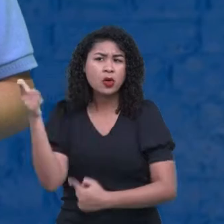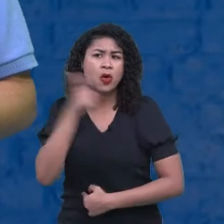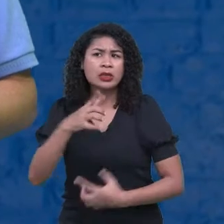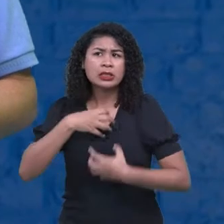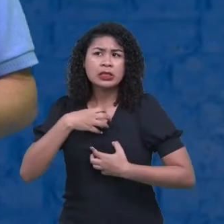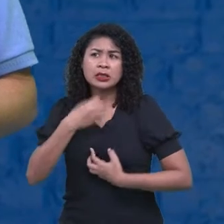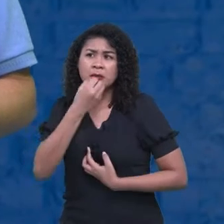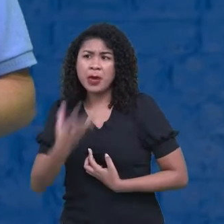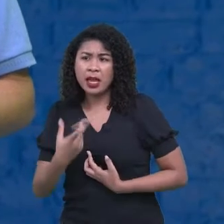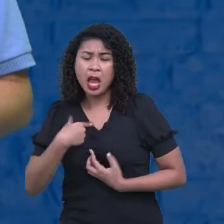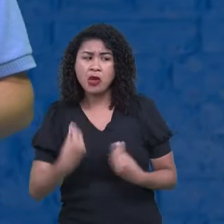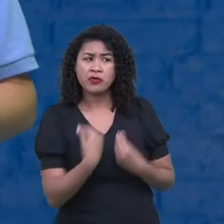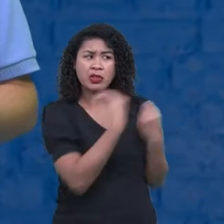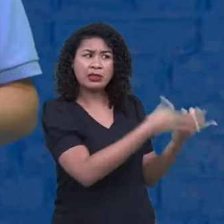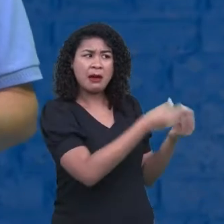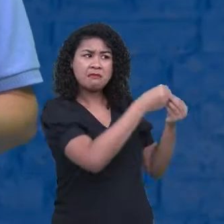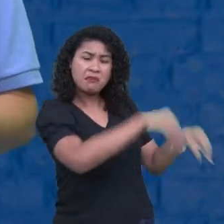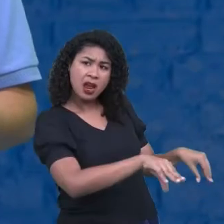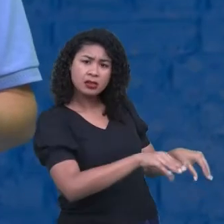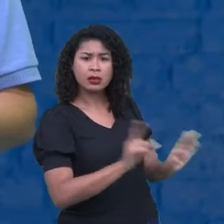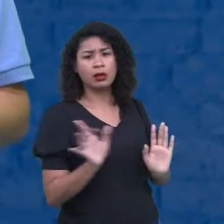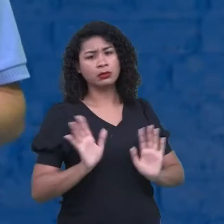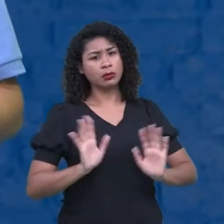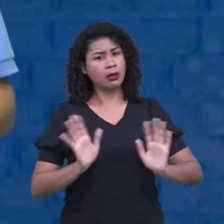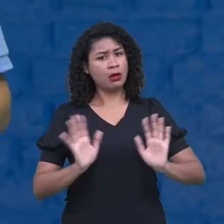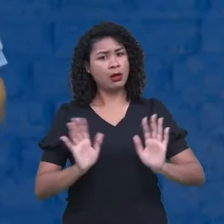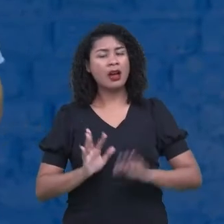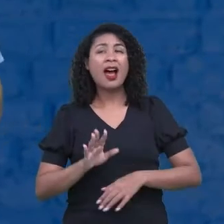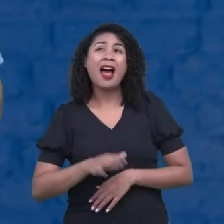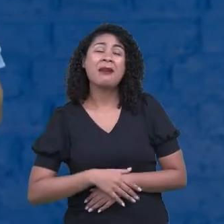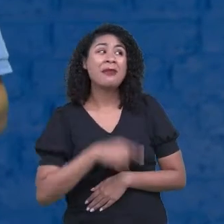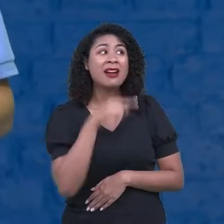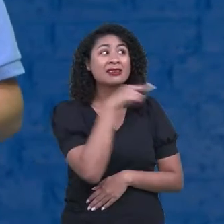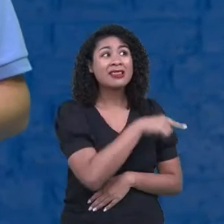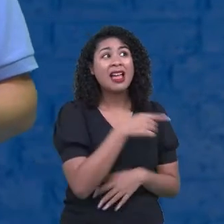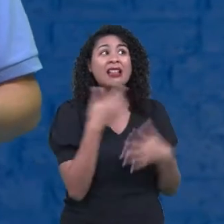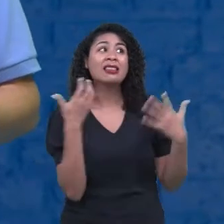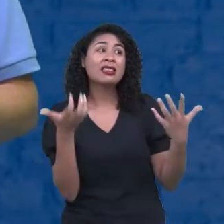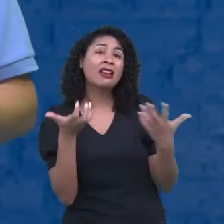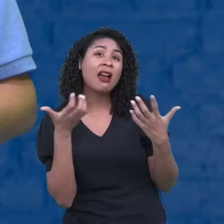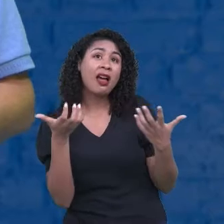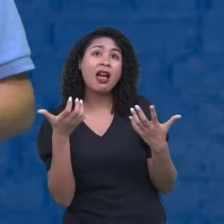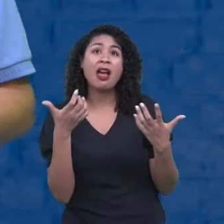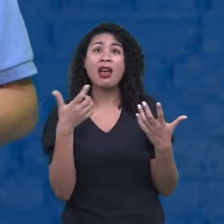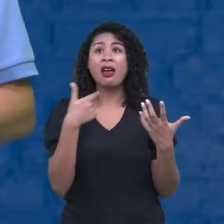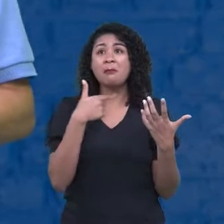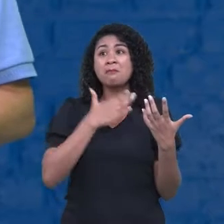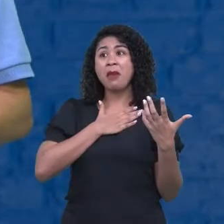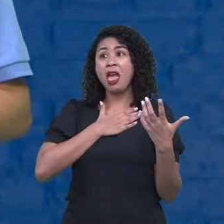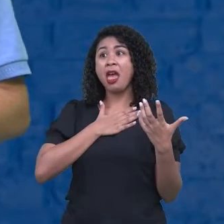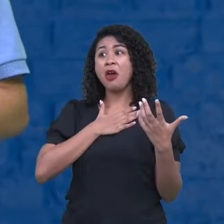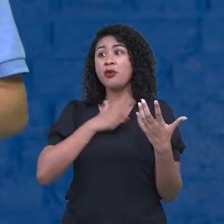do outro. Ah, porque o fulano gostaria que eu fizesse isso aqui. Não. Eu vou me sentir bem?